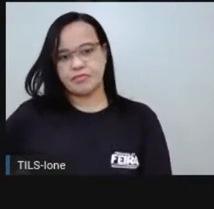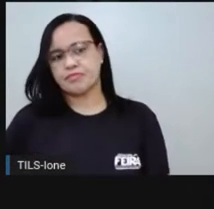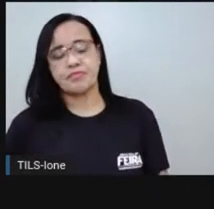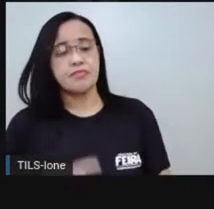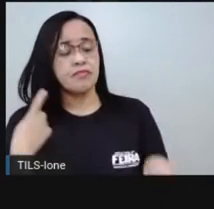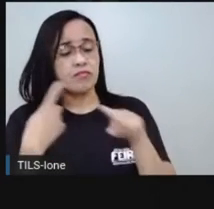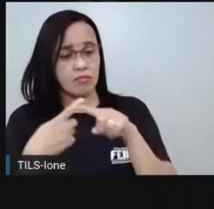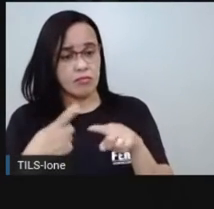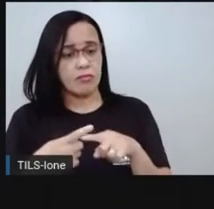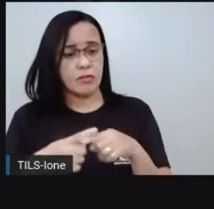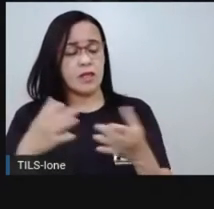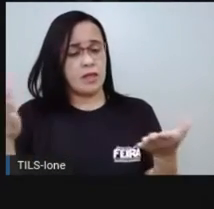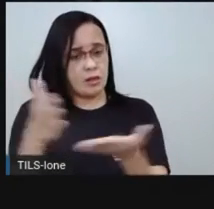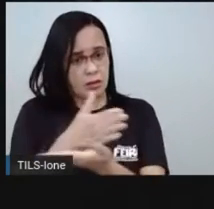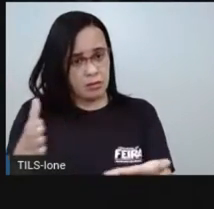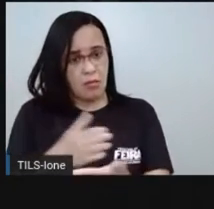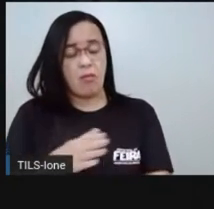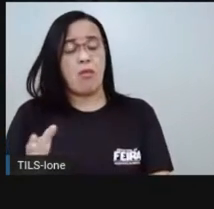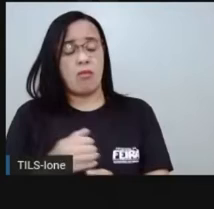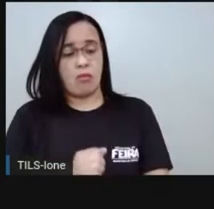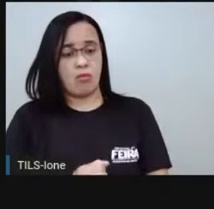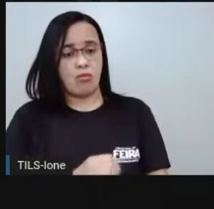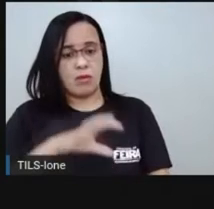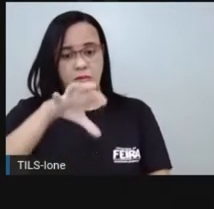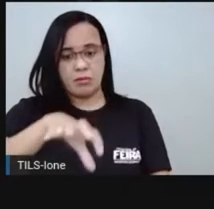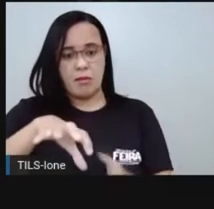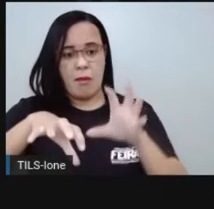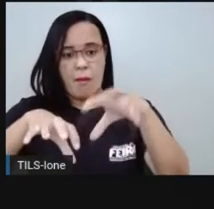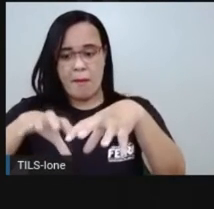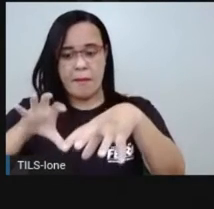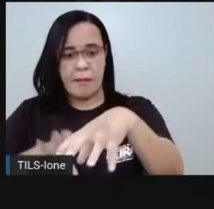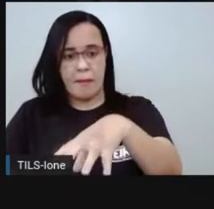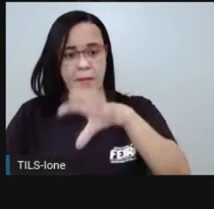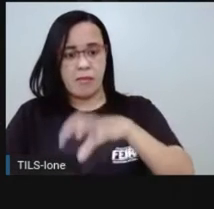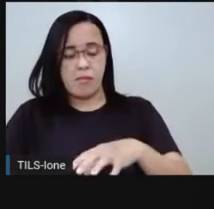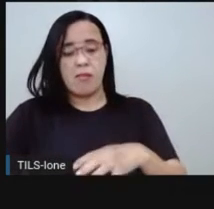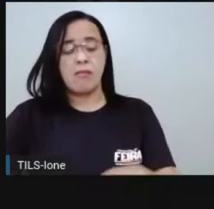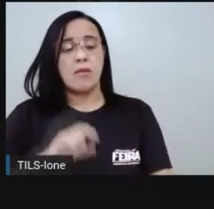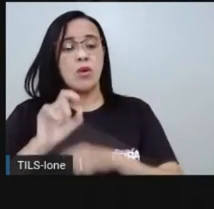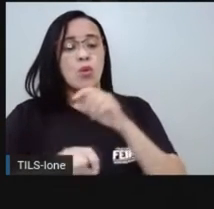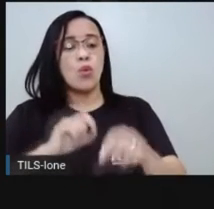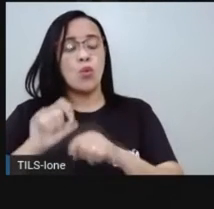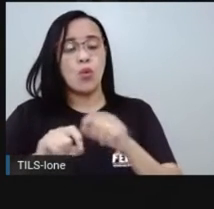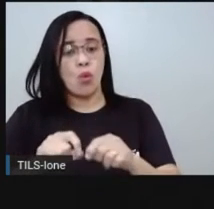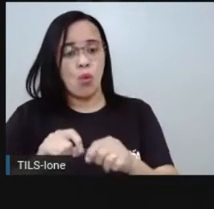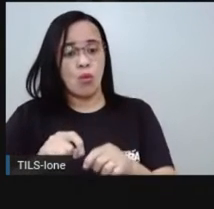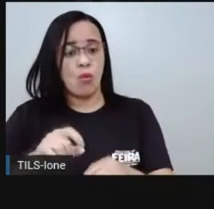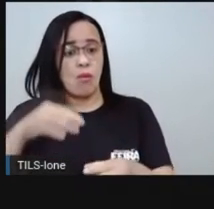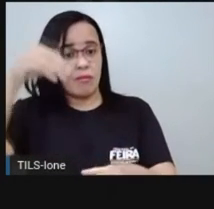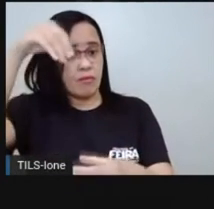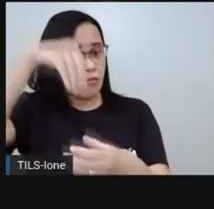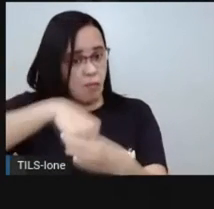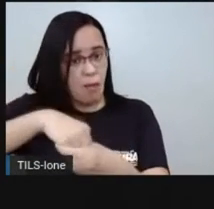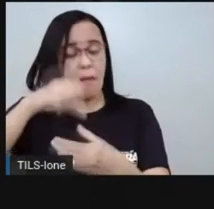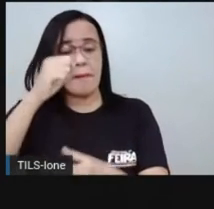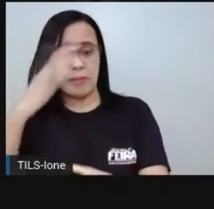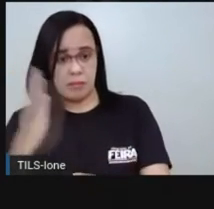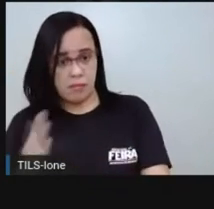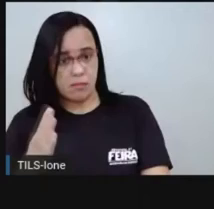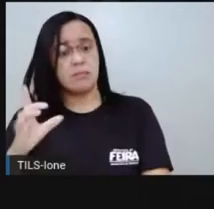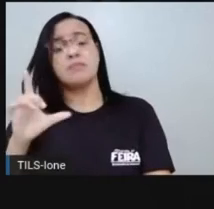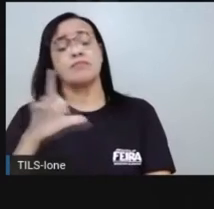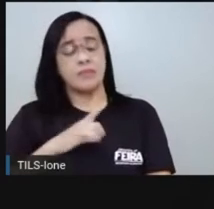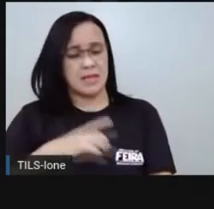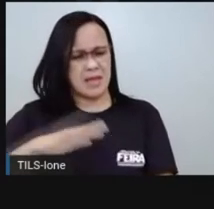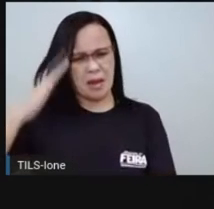ajuda mútua, sociedades econômicas. A mais famosa delas é a maçonaria. E o imperador